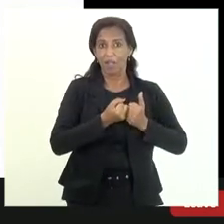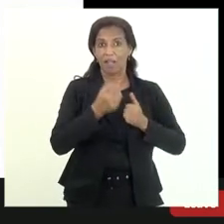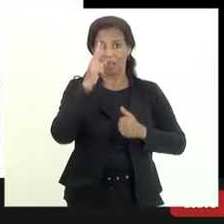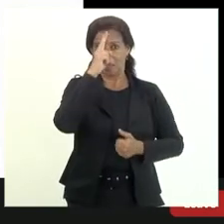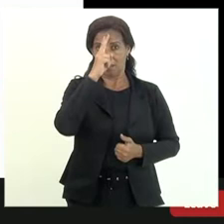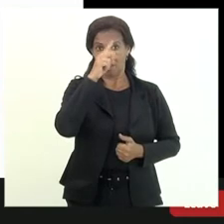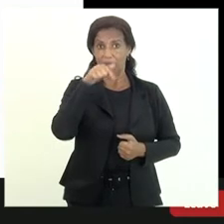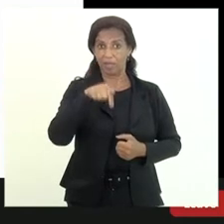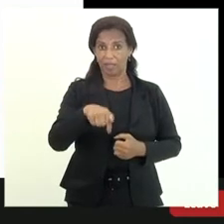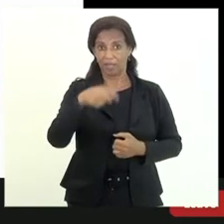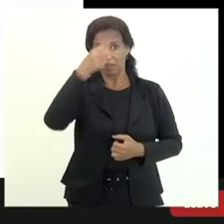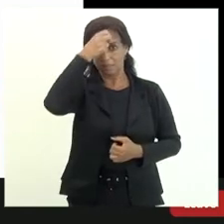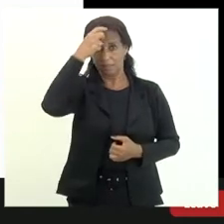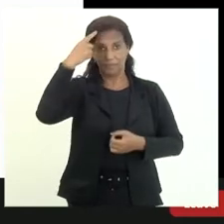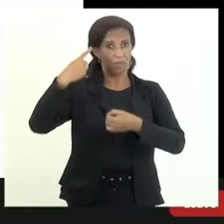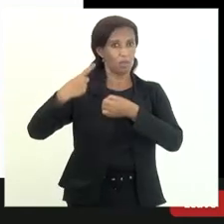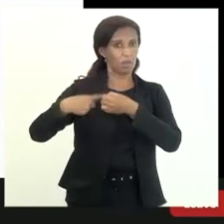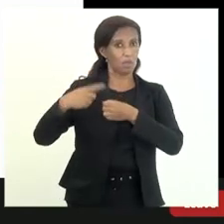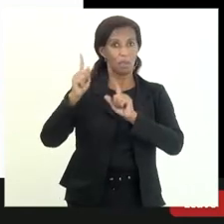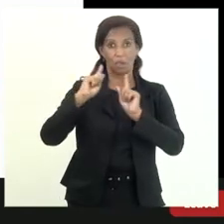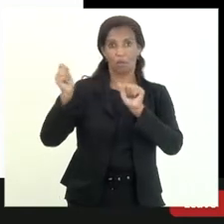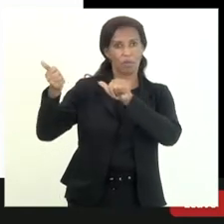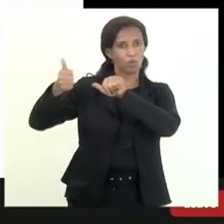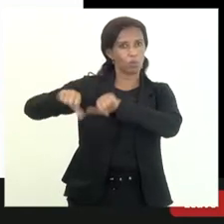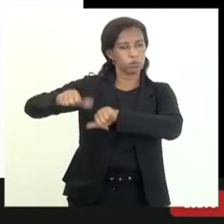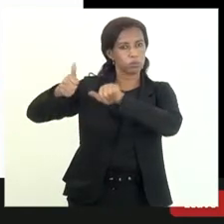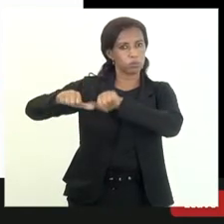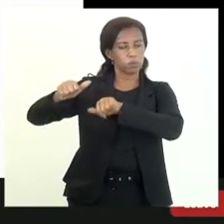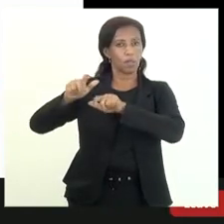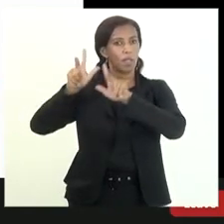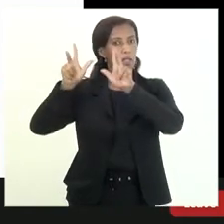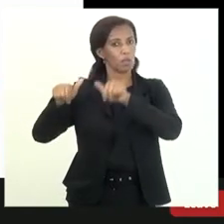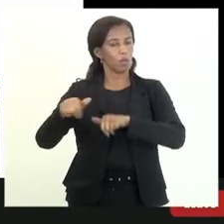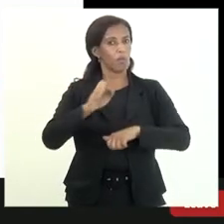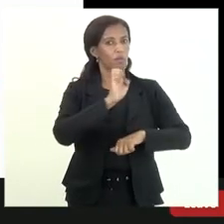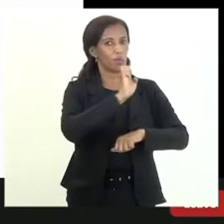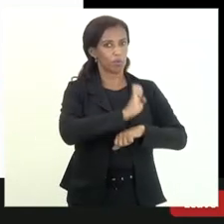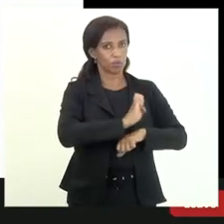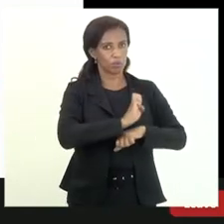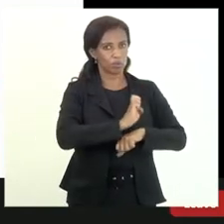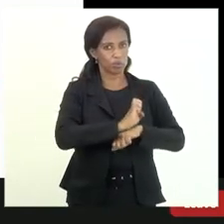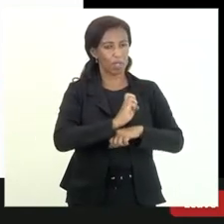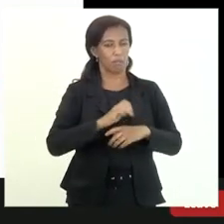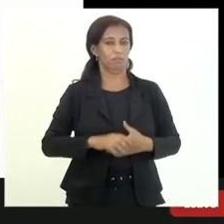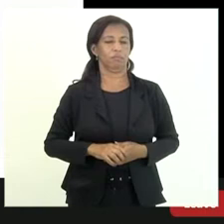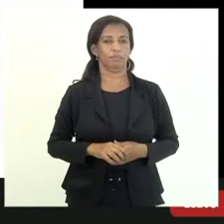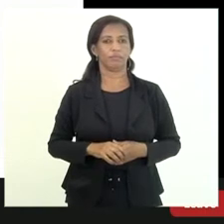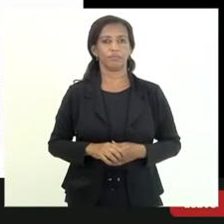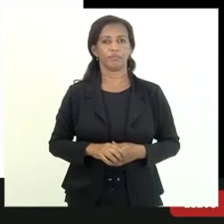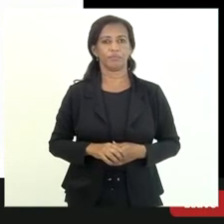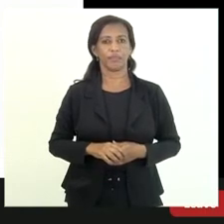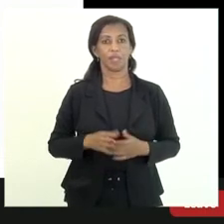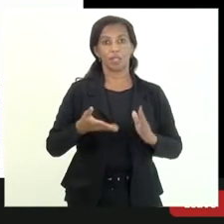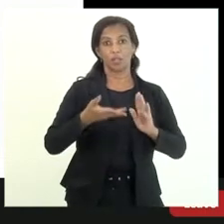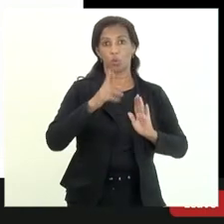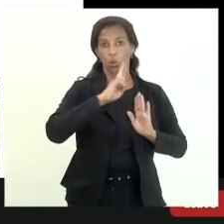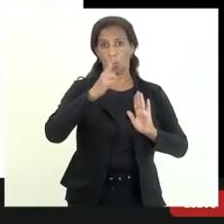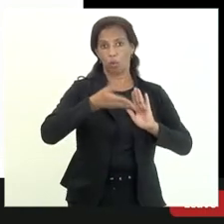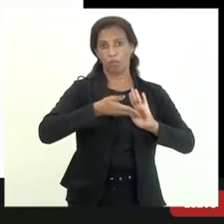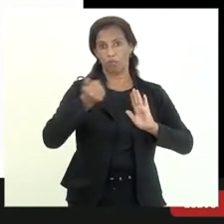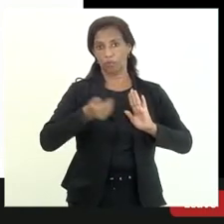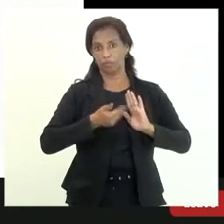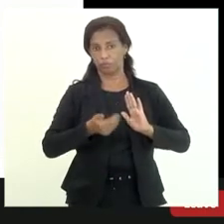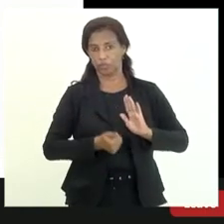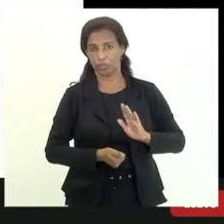nesses municípios a gente não fez uma auditoria como a gente fez no estado esses números foram puramente retirados do